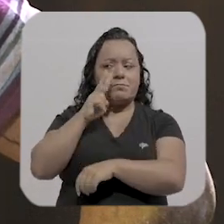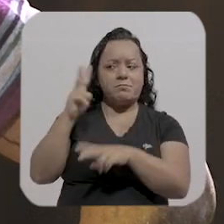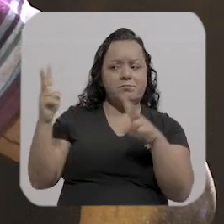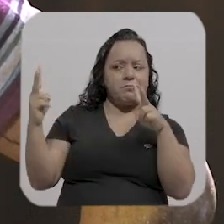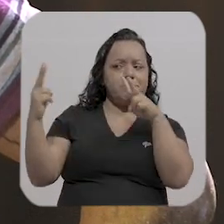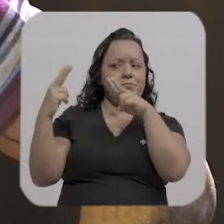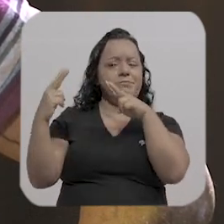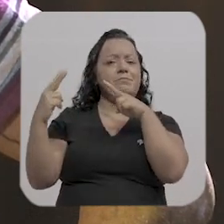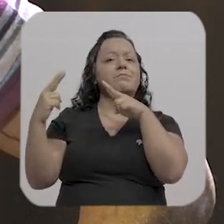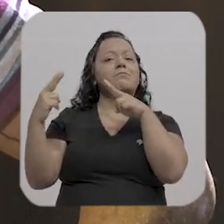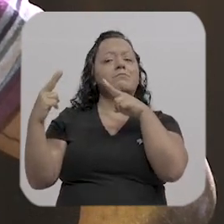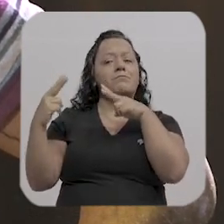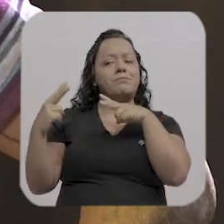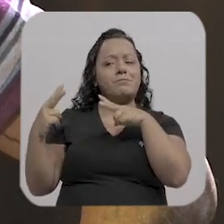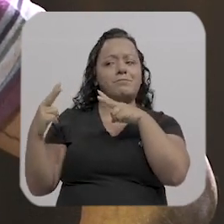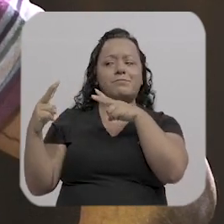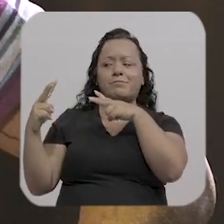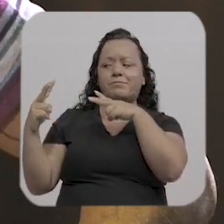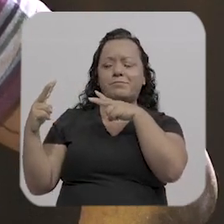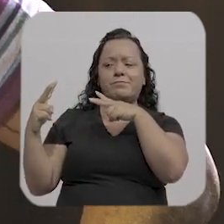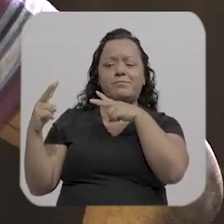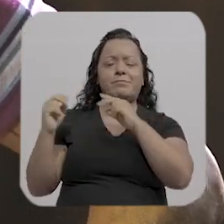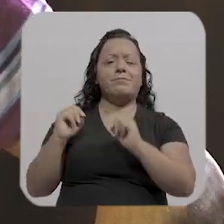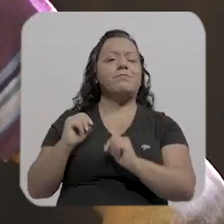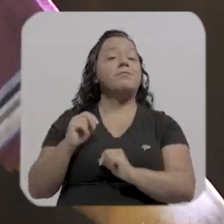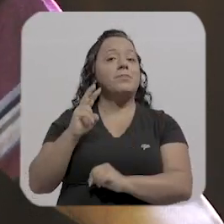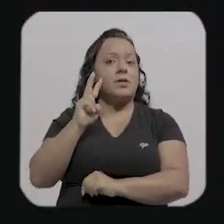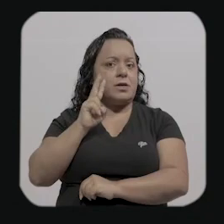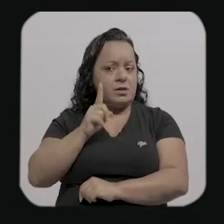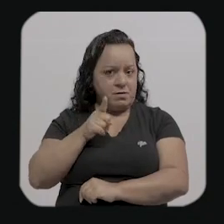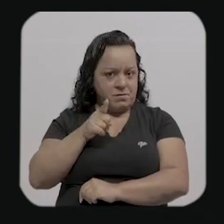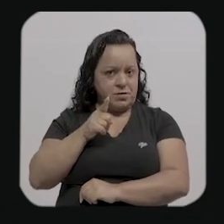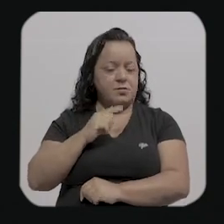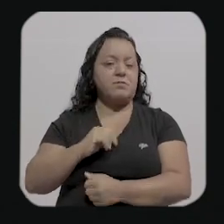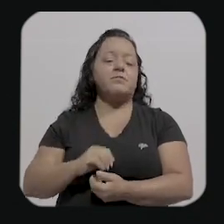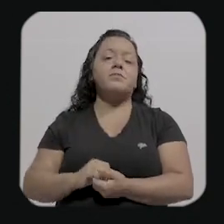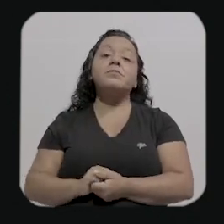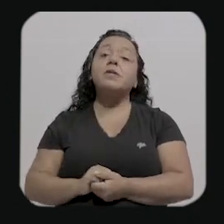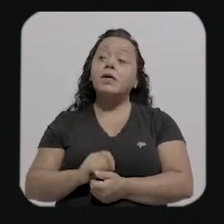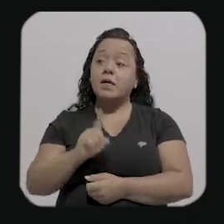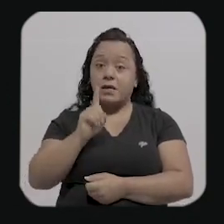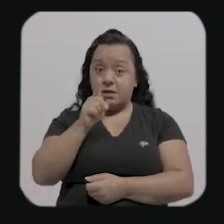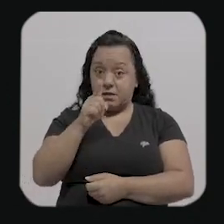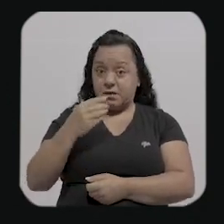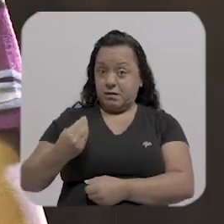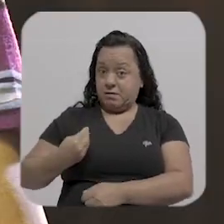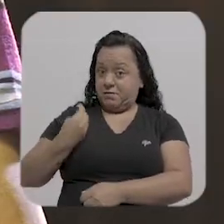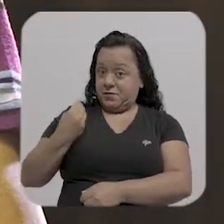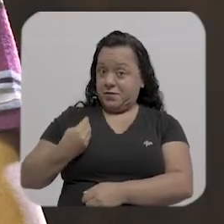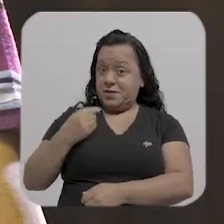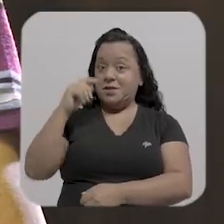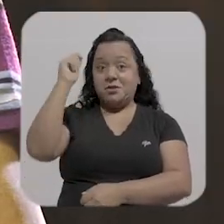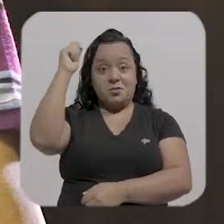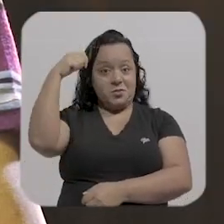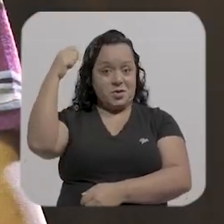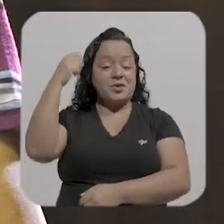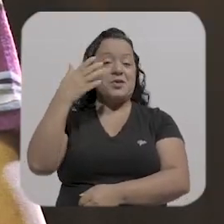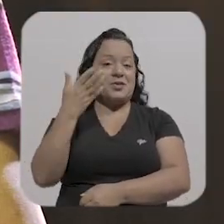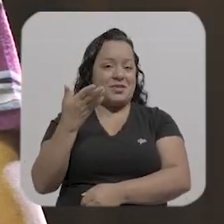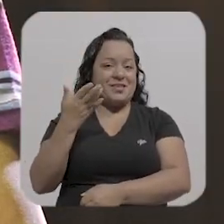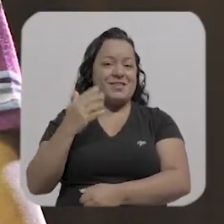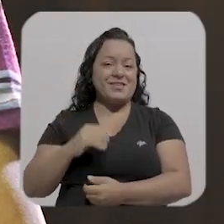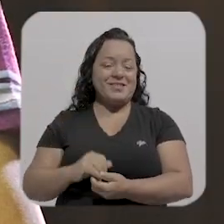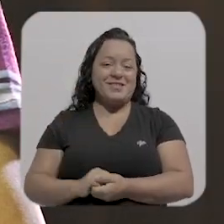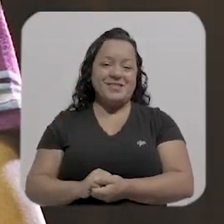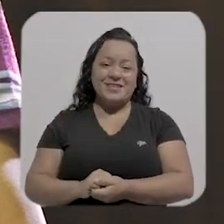vendo é assim que é a vida do artista aí ele falou e outra não pensa